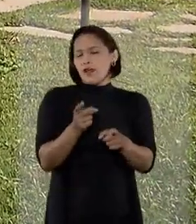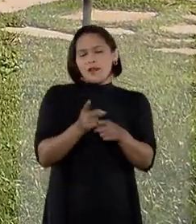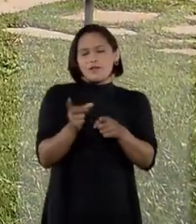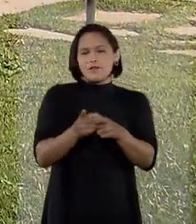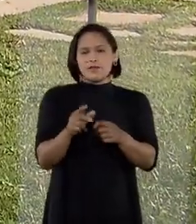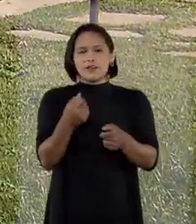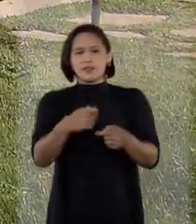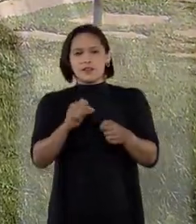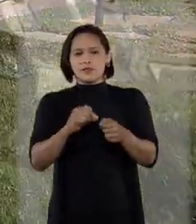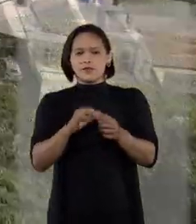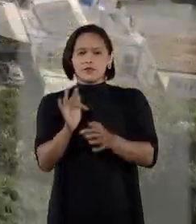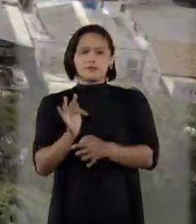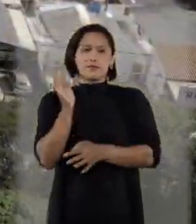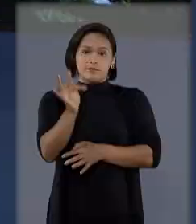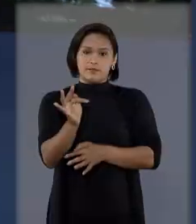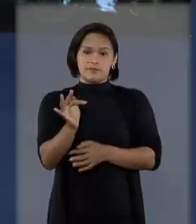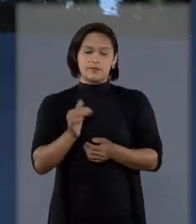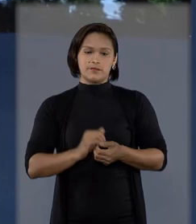efetivar.